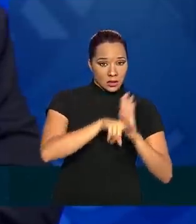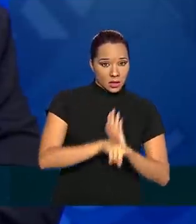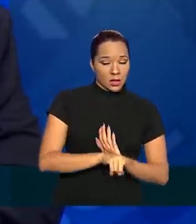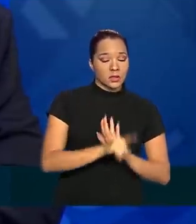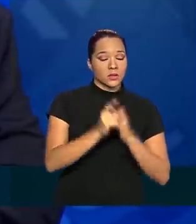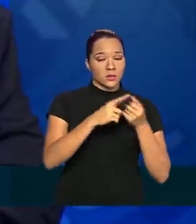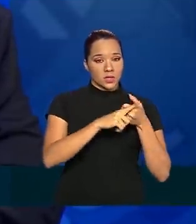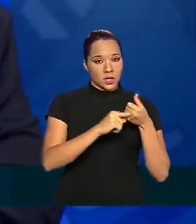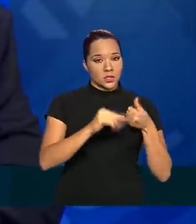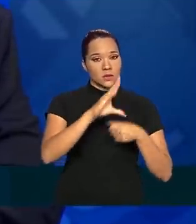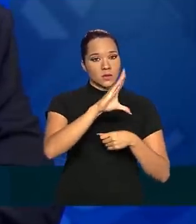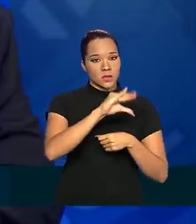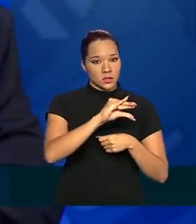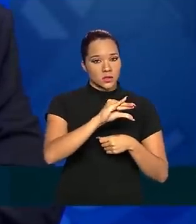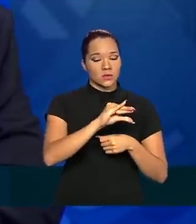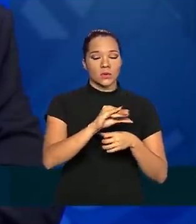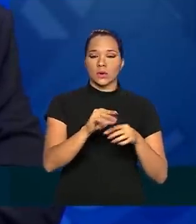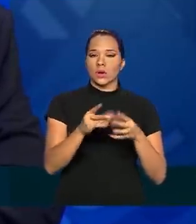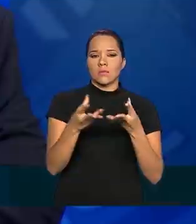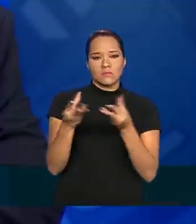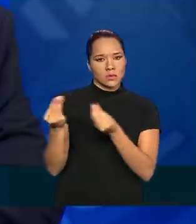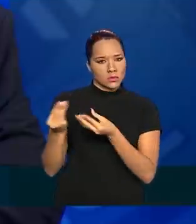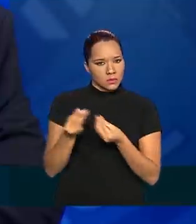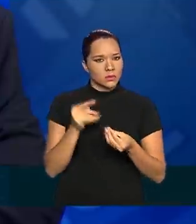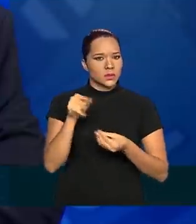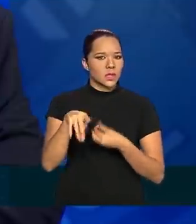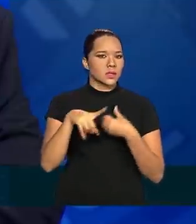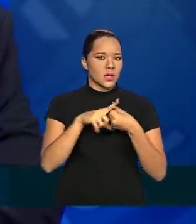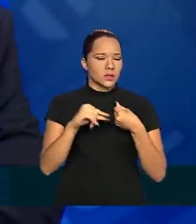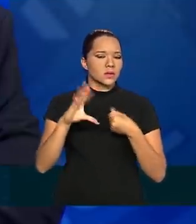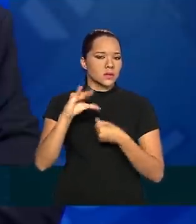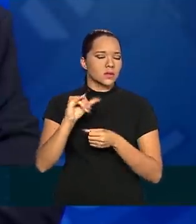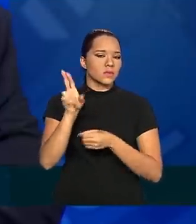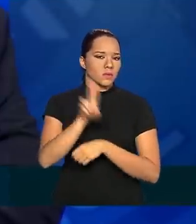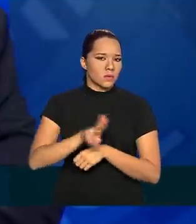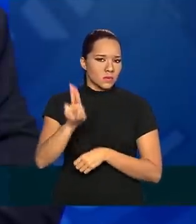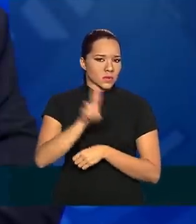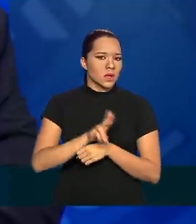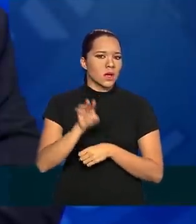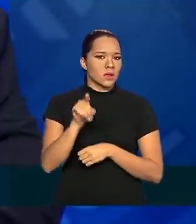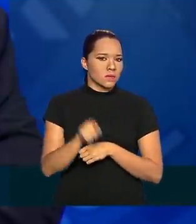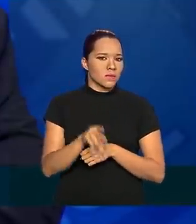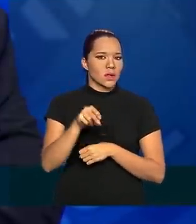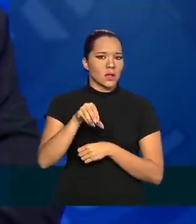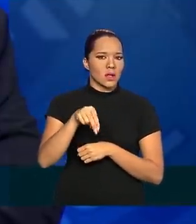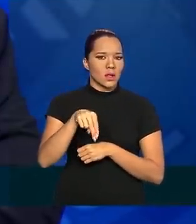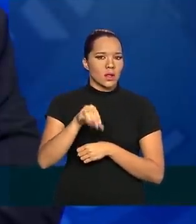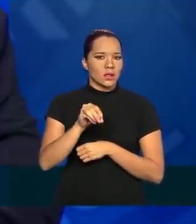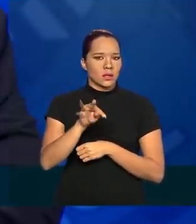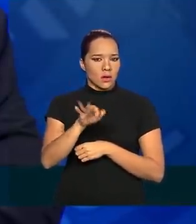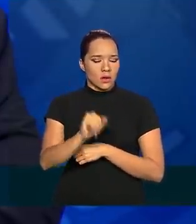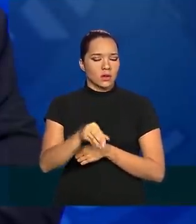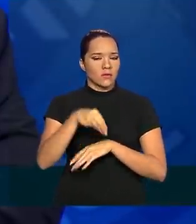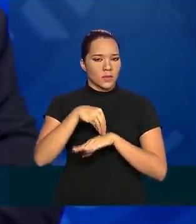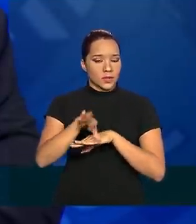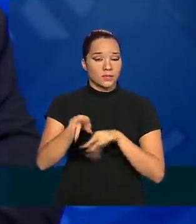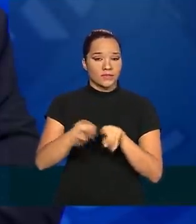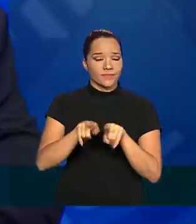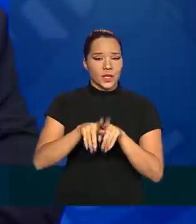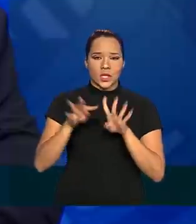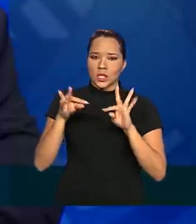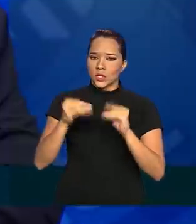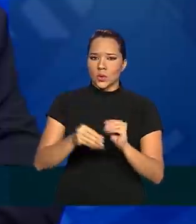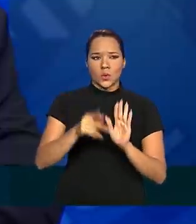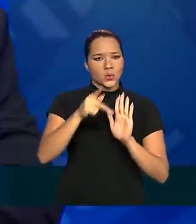desses artigos científicos, muitos deles utilizados pela nota informativa, como também tem todos os